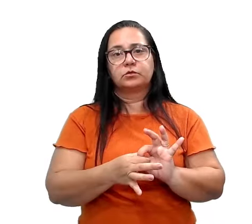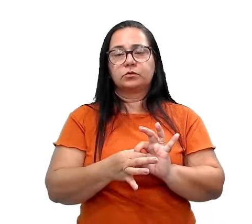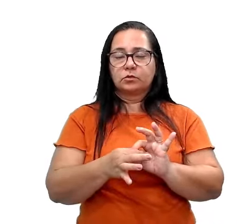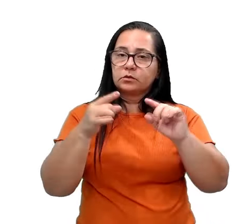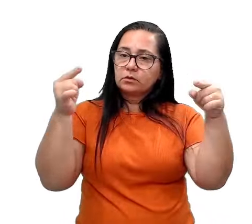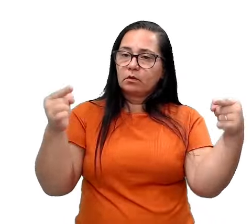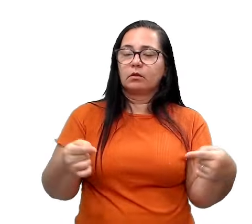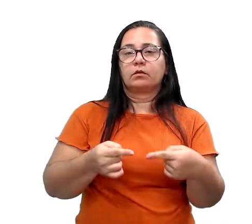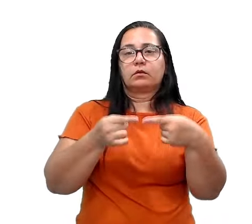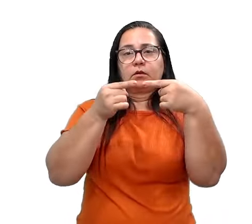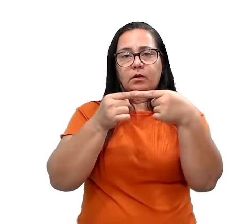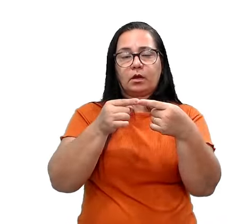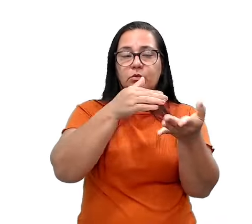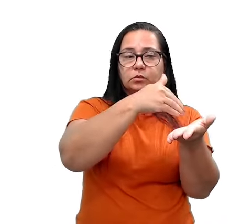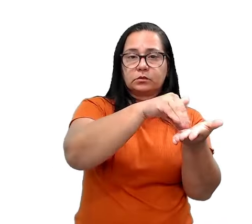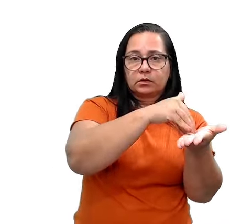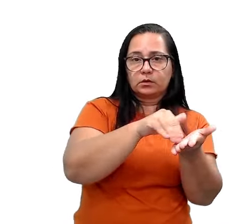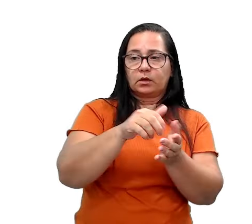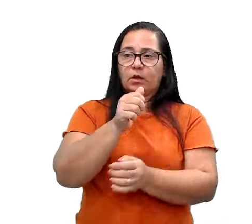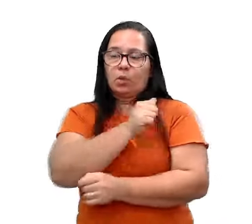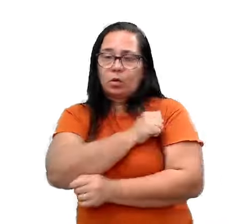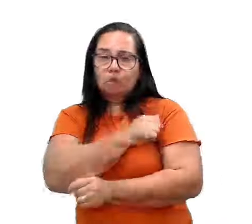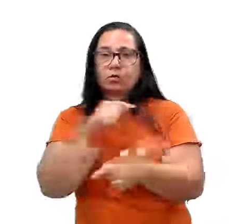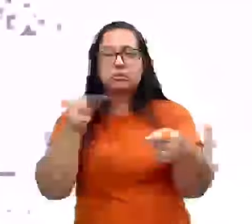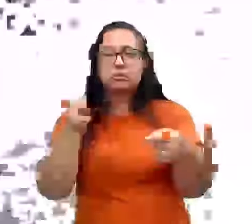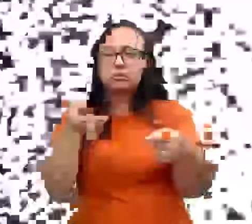ligado entre a secretaria e aluno.